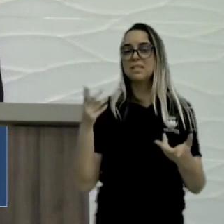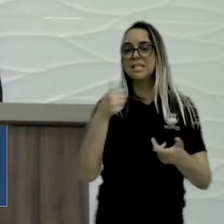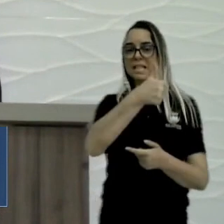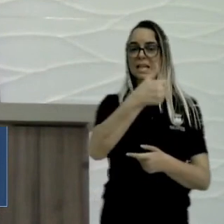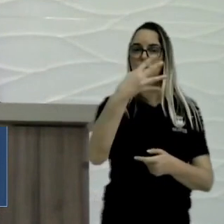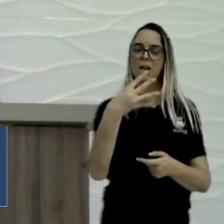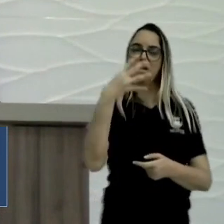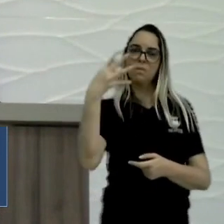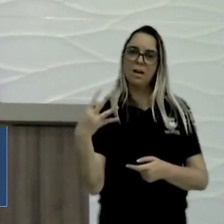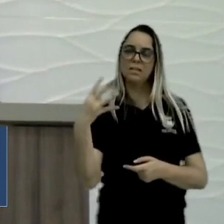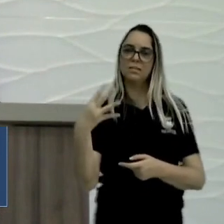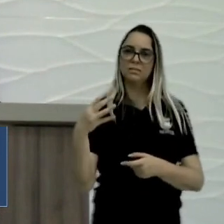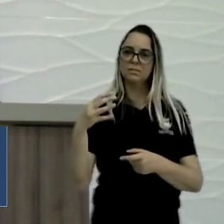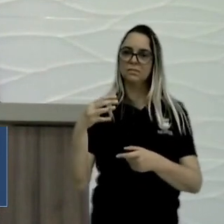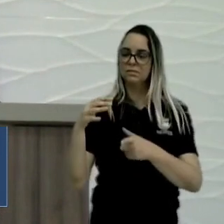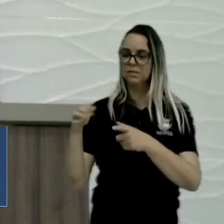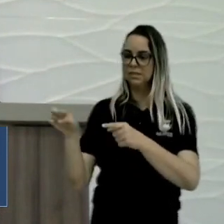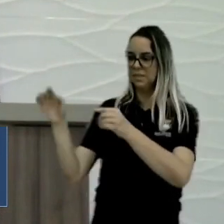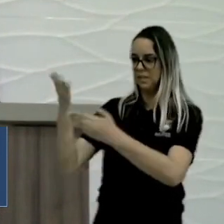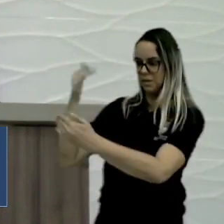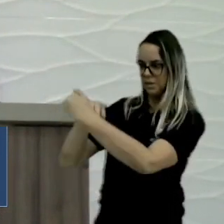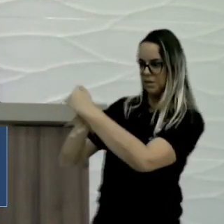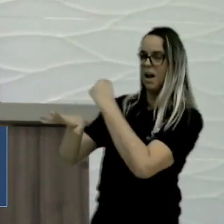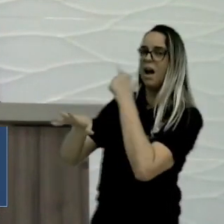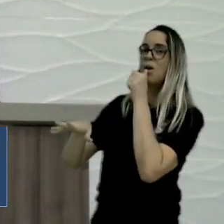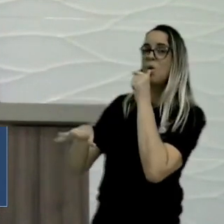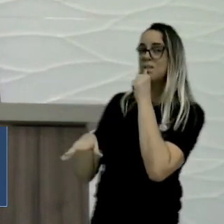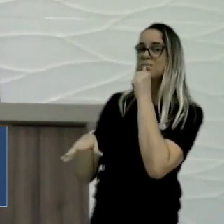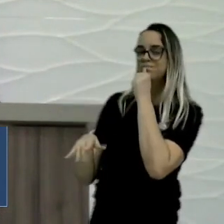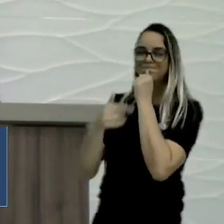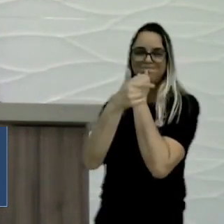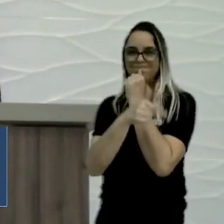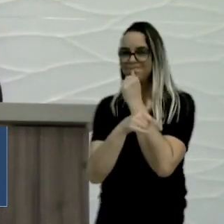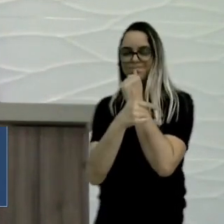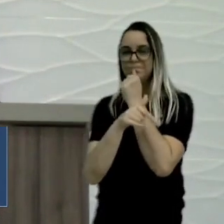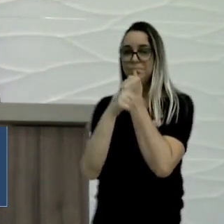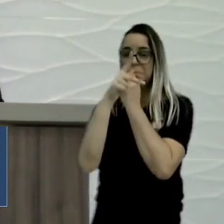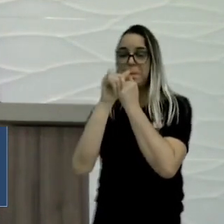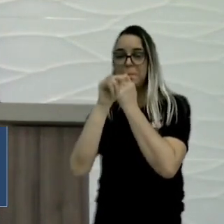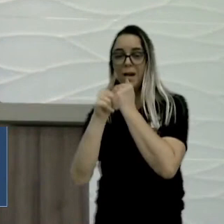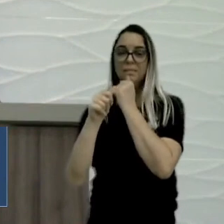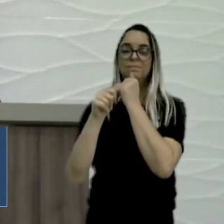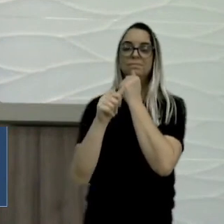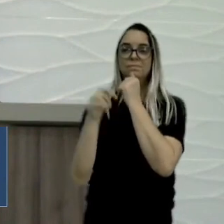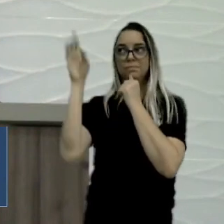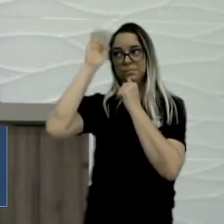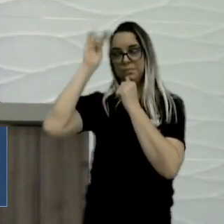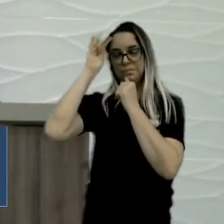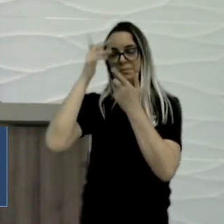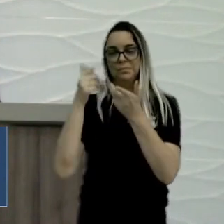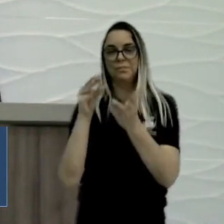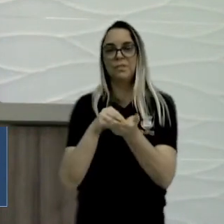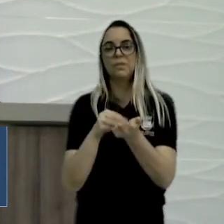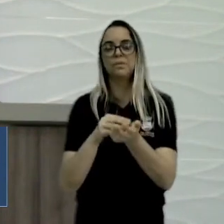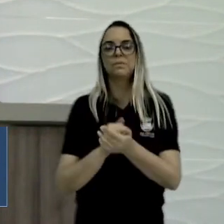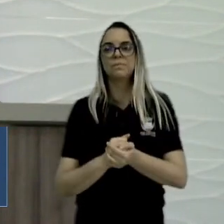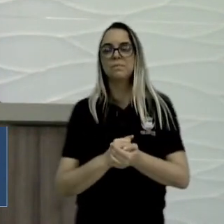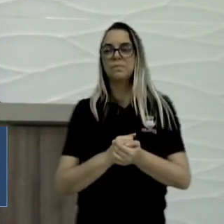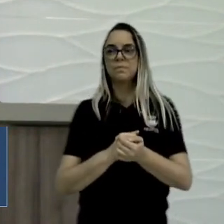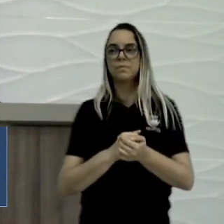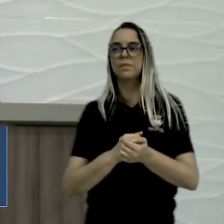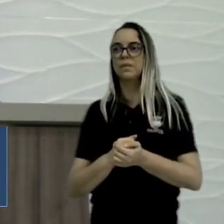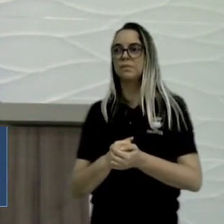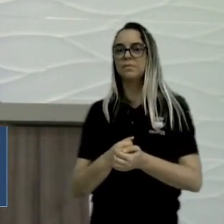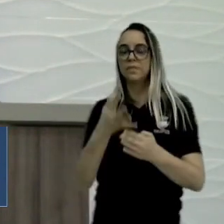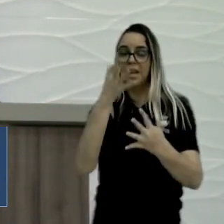144 cisternas da zona rural não recebem mais água da Operação Pipa. Graças a Deus está aí para votar, entrou no